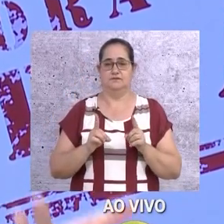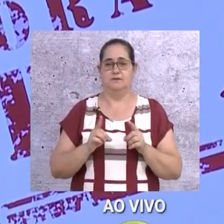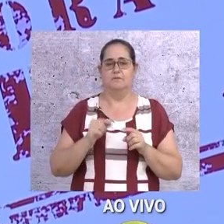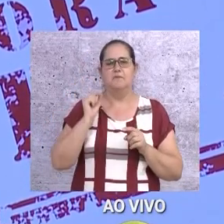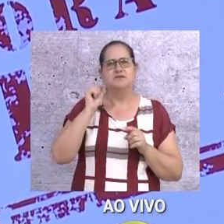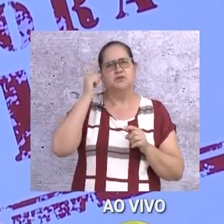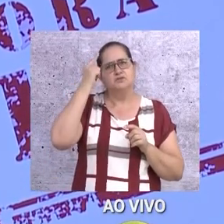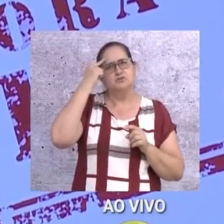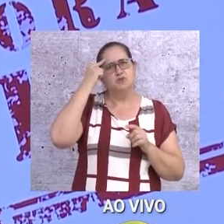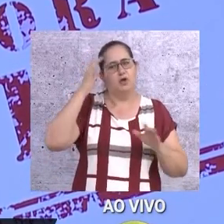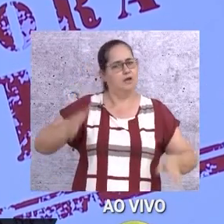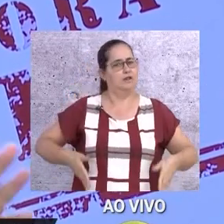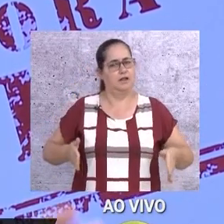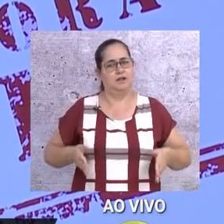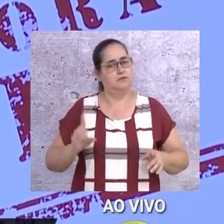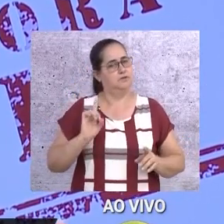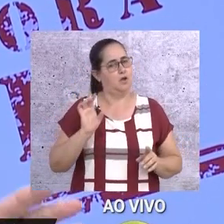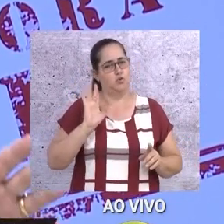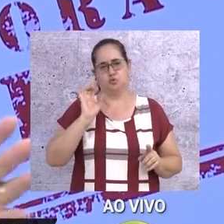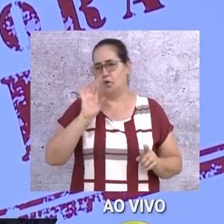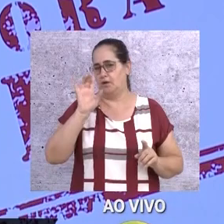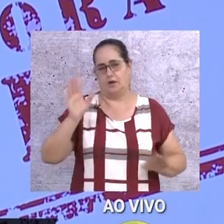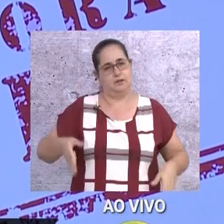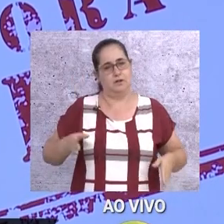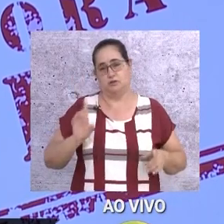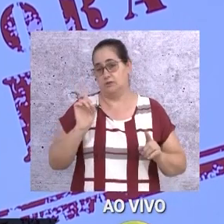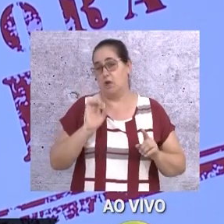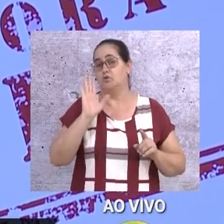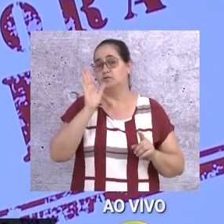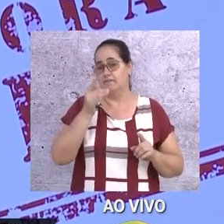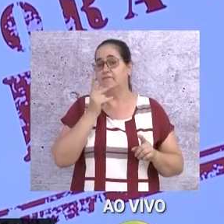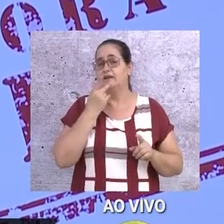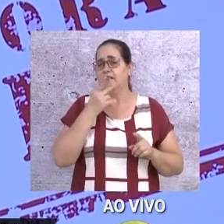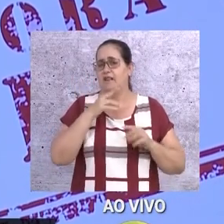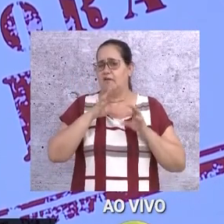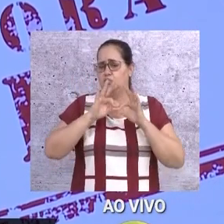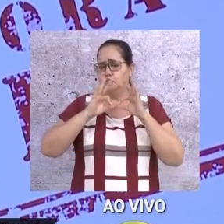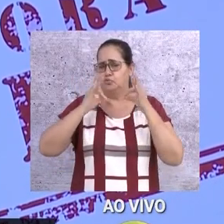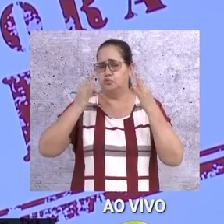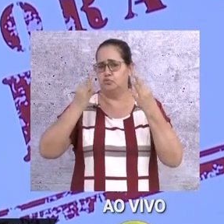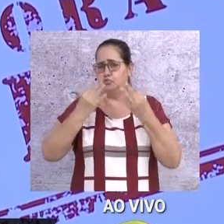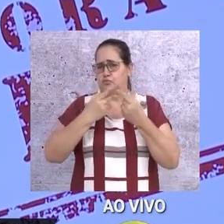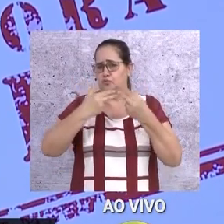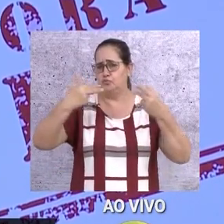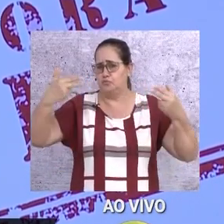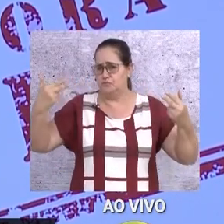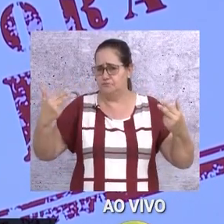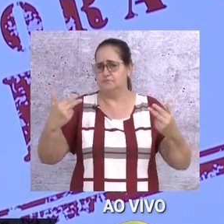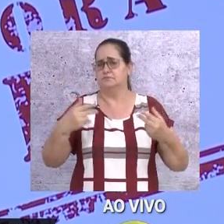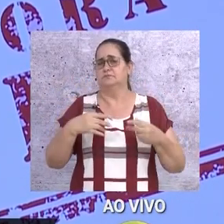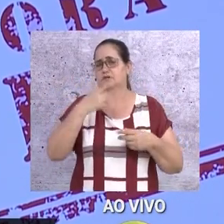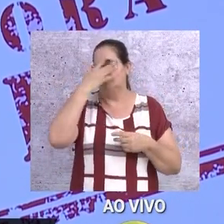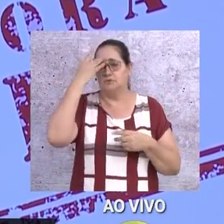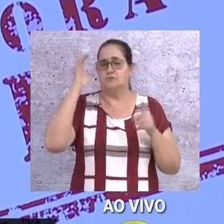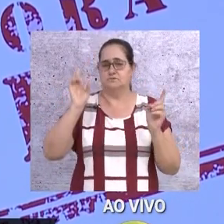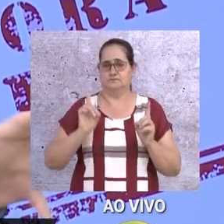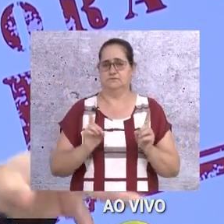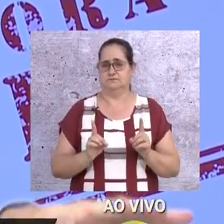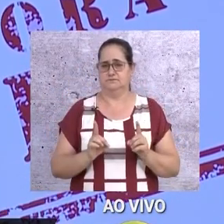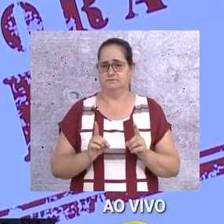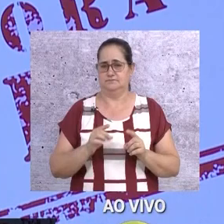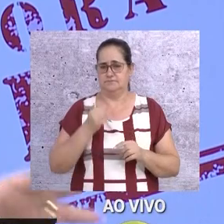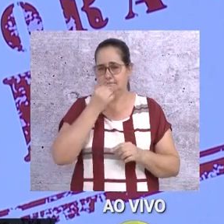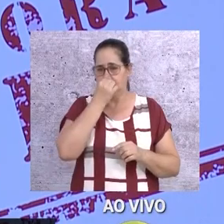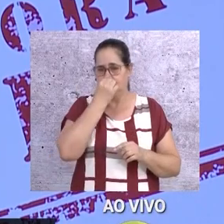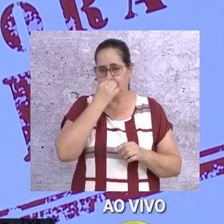todo mundo lembra dos cadeirantes. Não são só os cadeirantes, já disse para vocês. É um universo imenso de pessoas, né? E